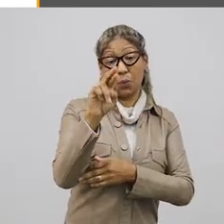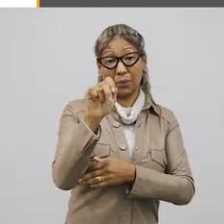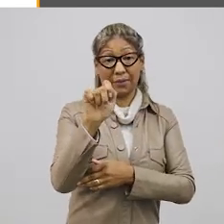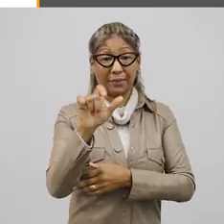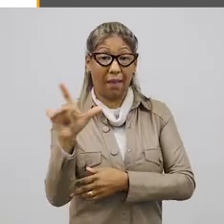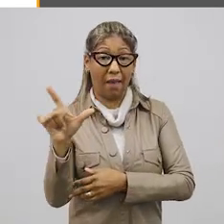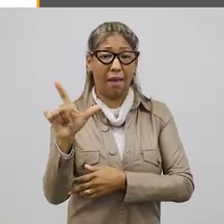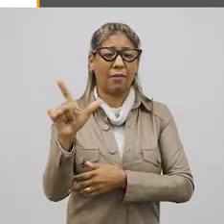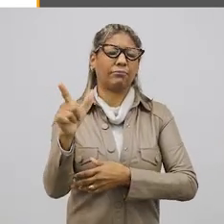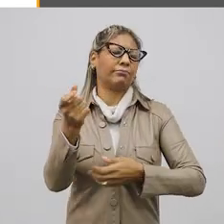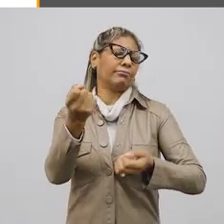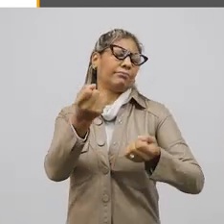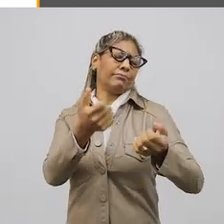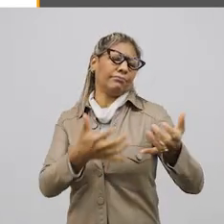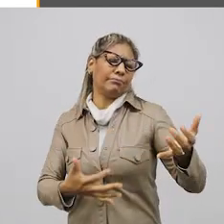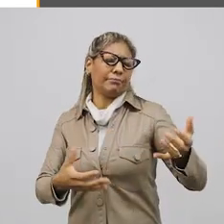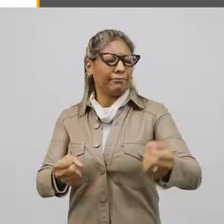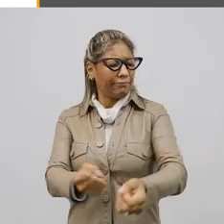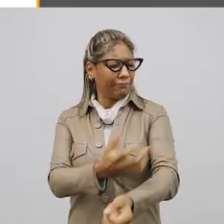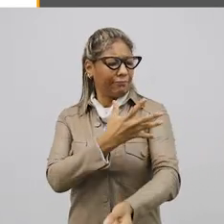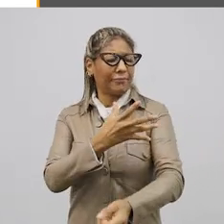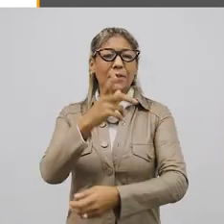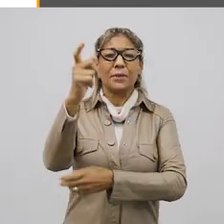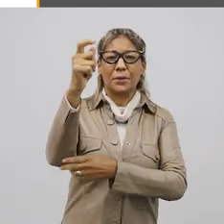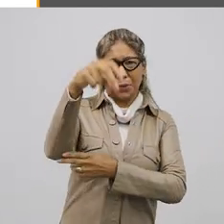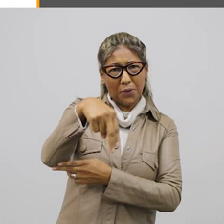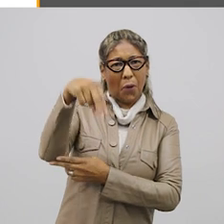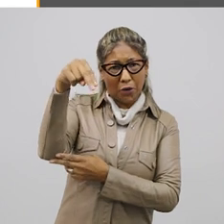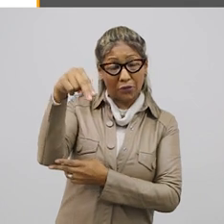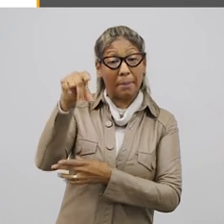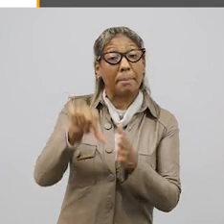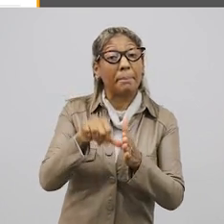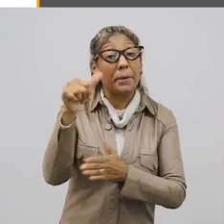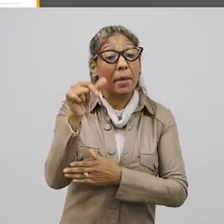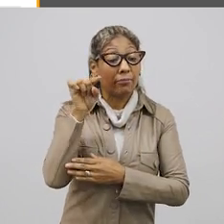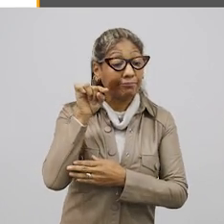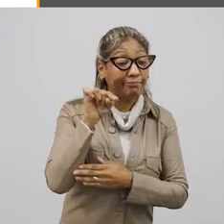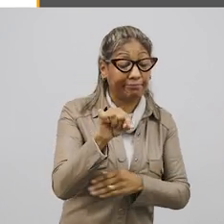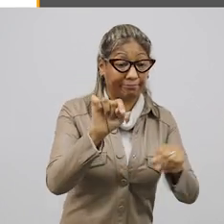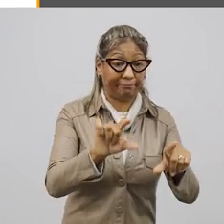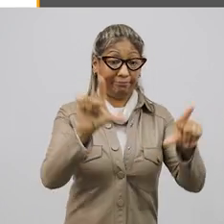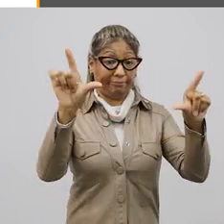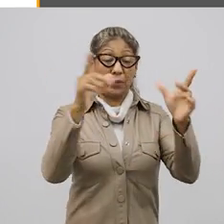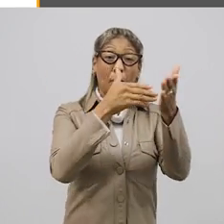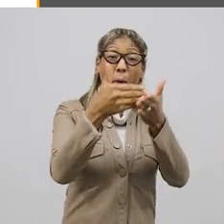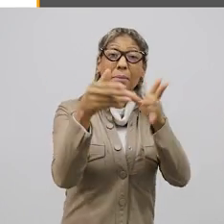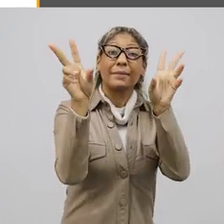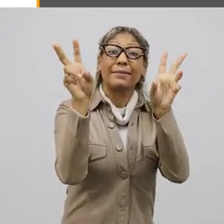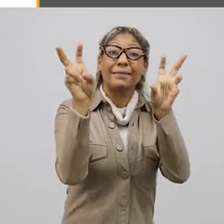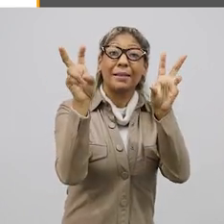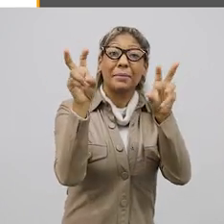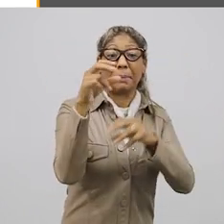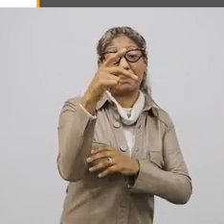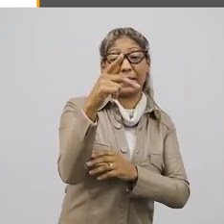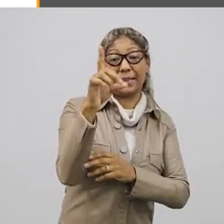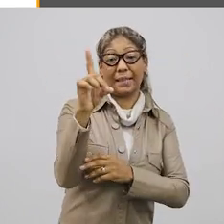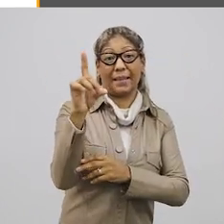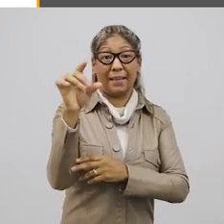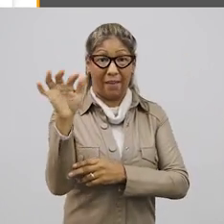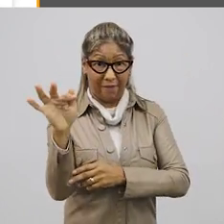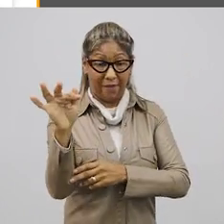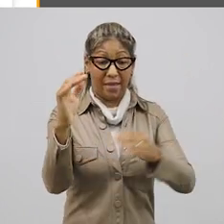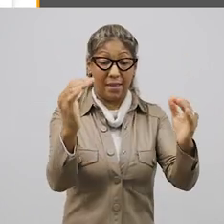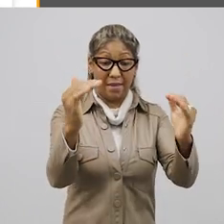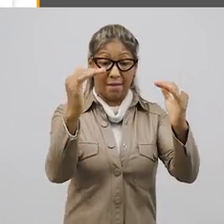cordel, que é uma declamação de poemas tipicamente nordestina. Primeiro, é possível acessar a introdução ao tema em PDF.